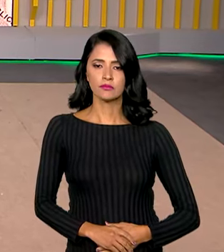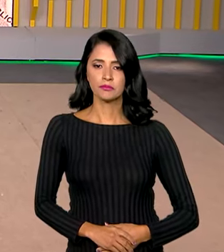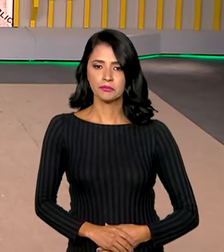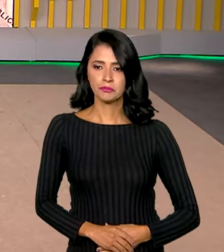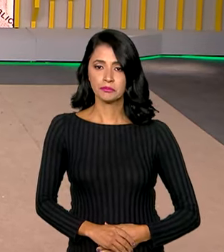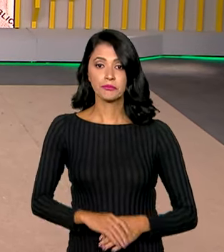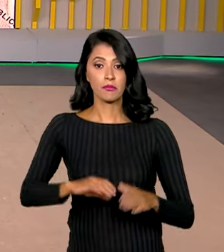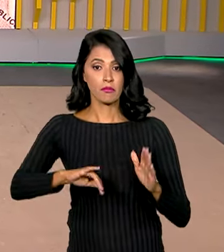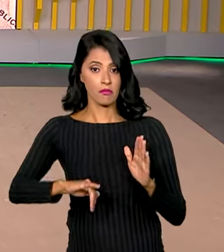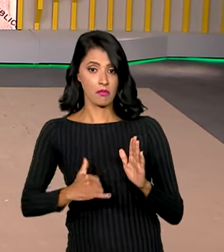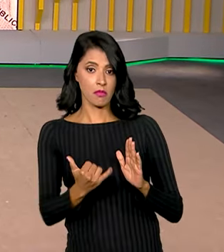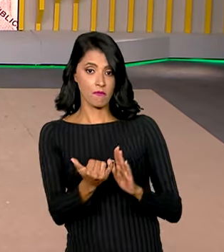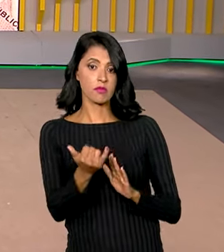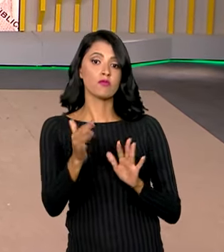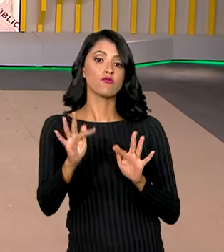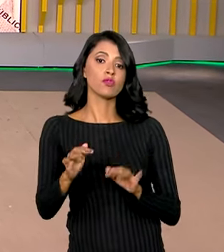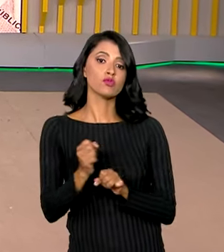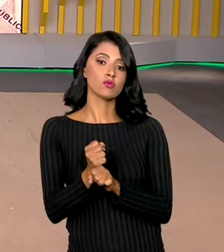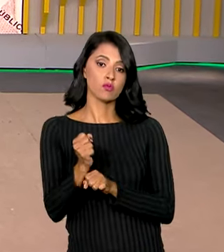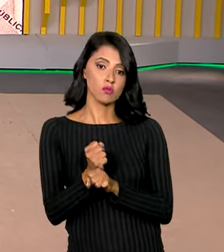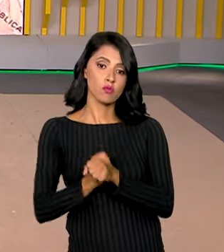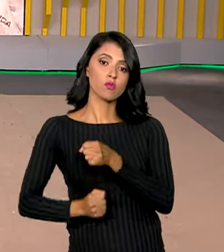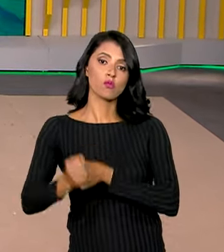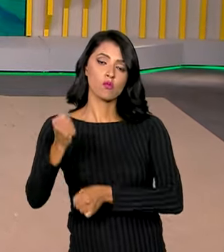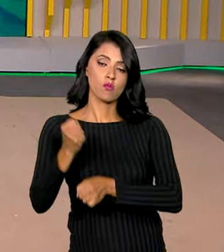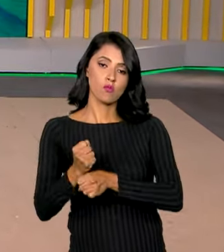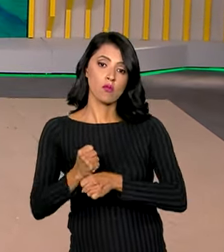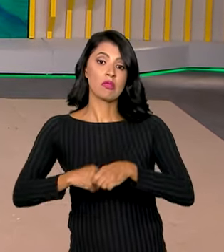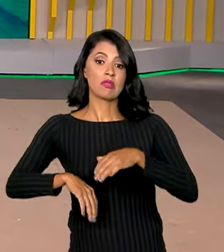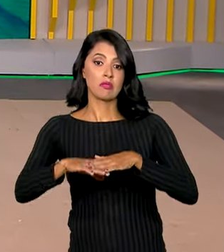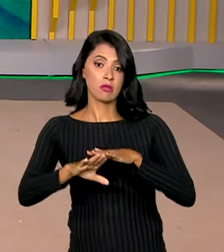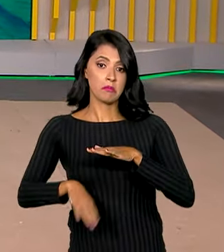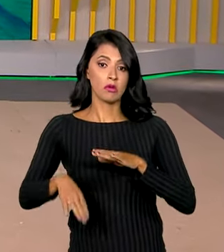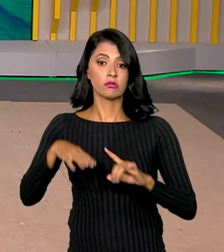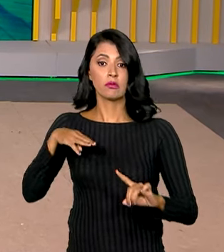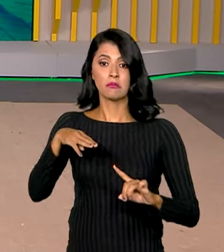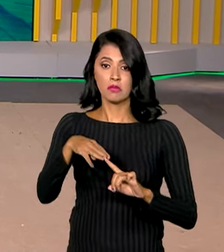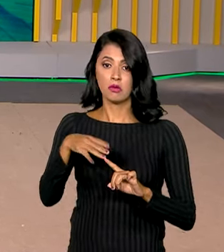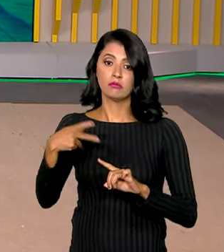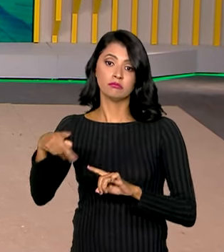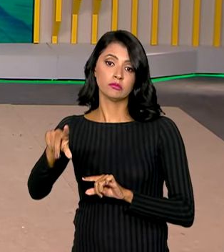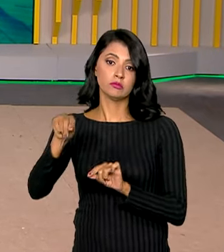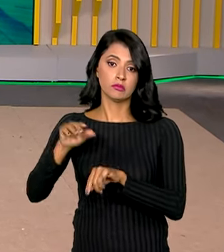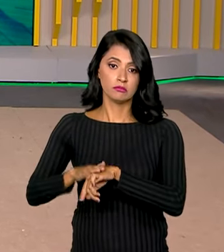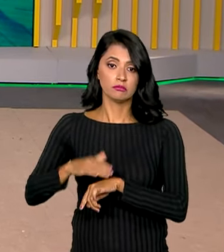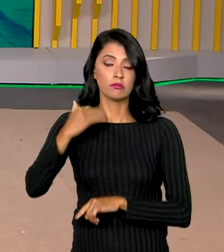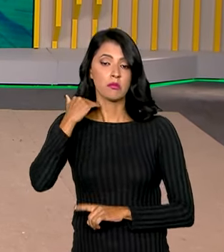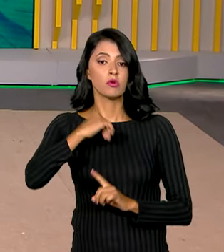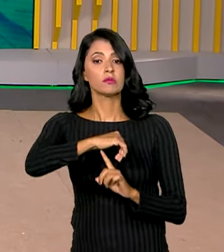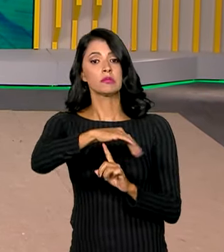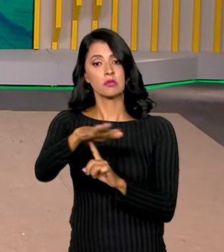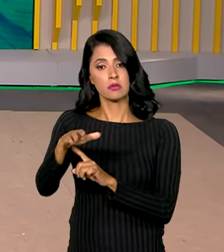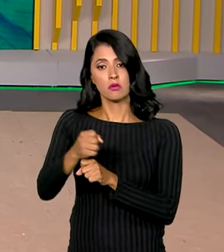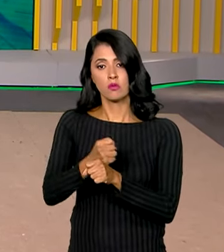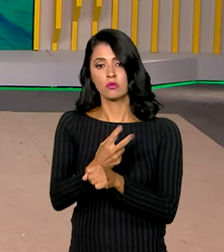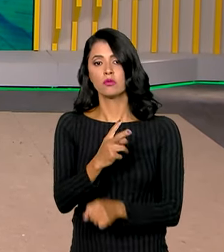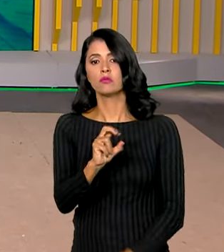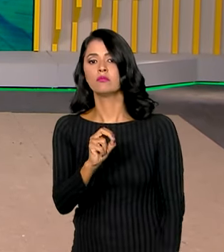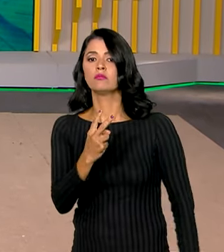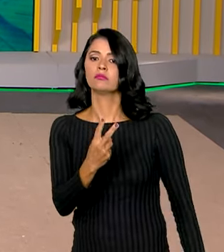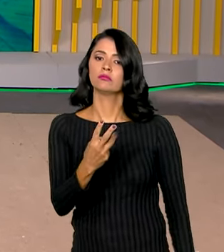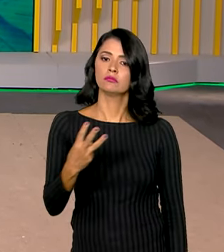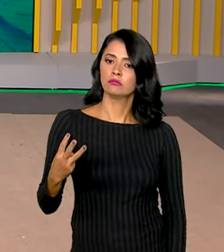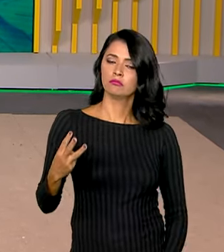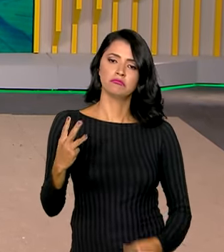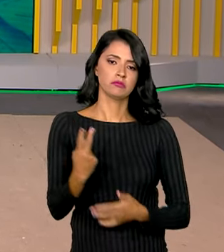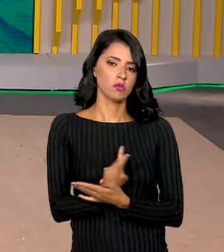A inflação fechou o ano passado abaixo do teto da meta definida pelo Banco Central para 2023. Isso